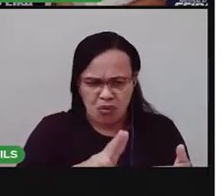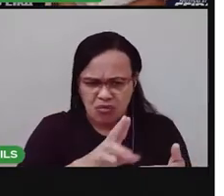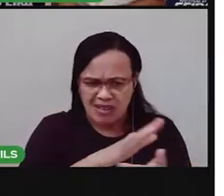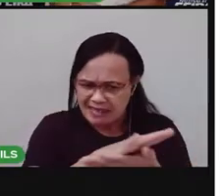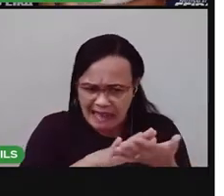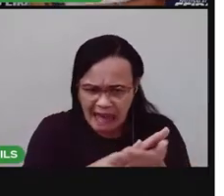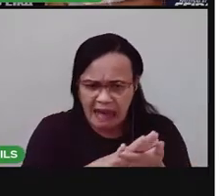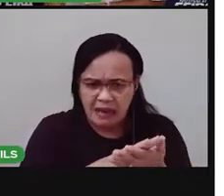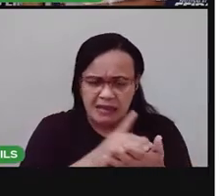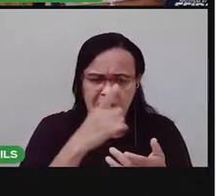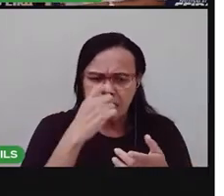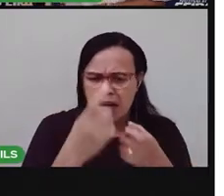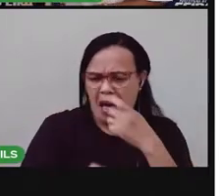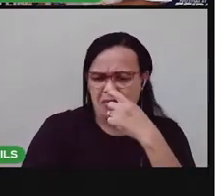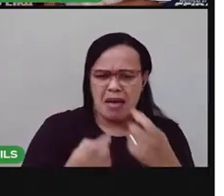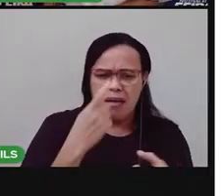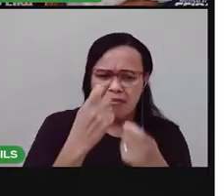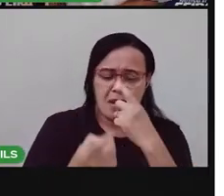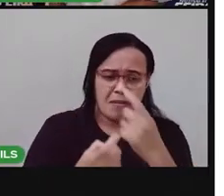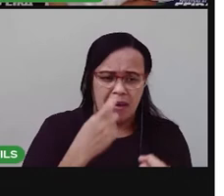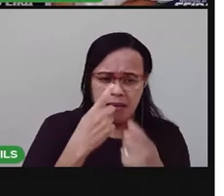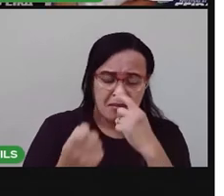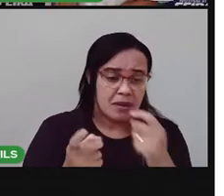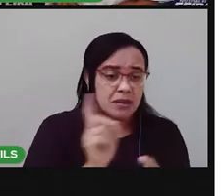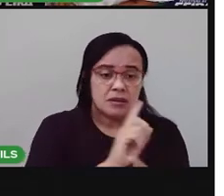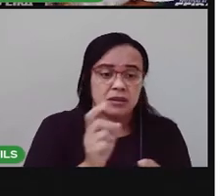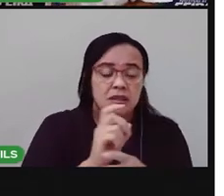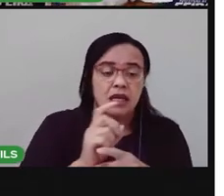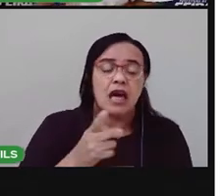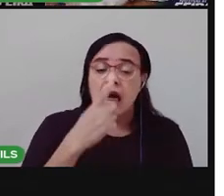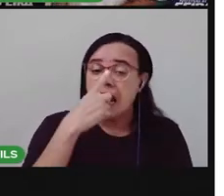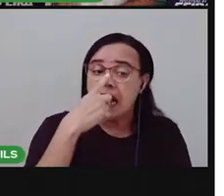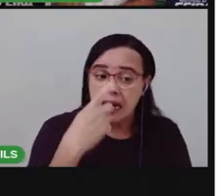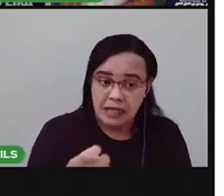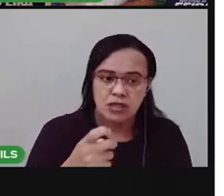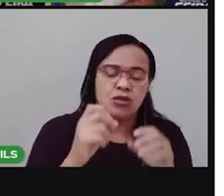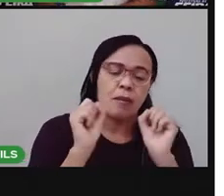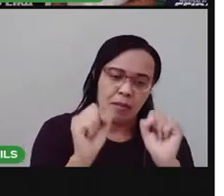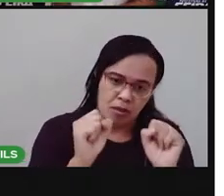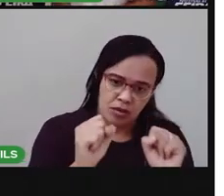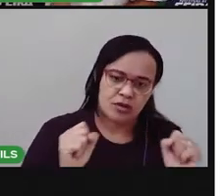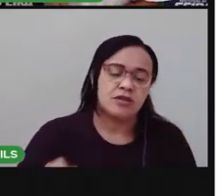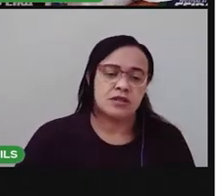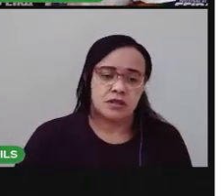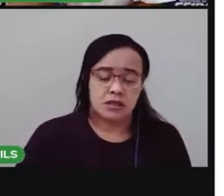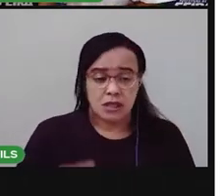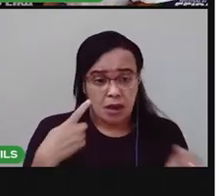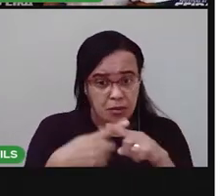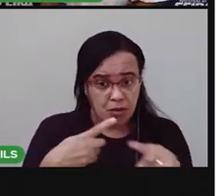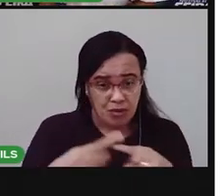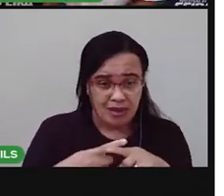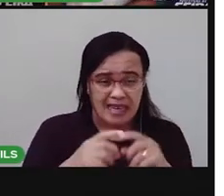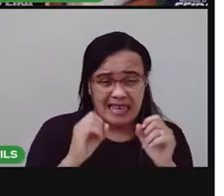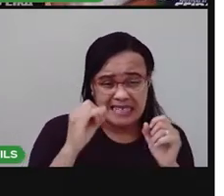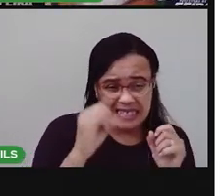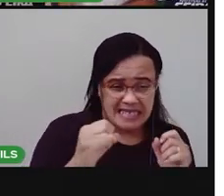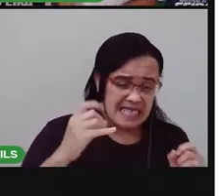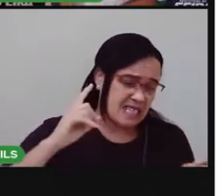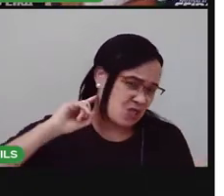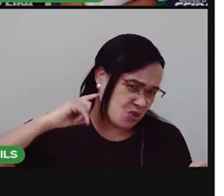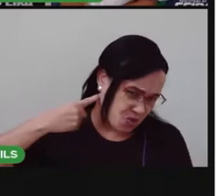sua casa pode contribuir para aparecer animais com ratos baratas